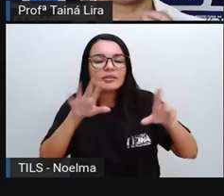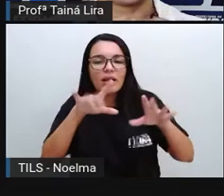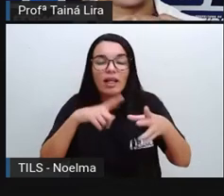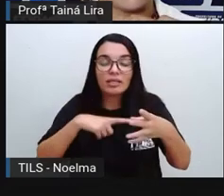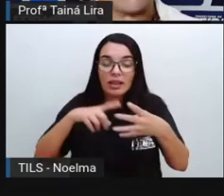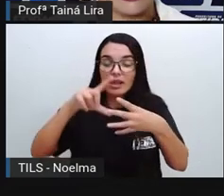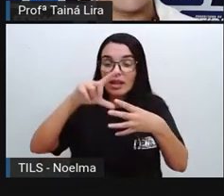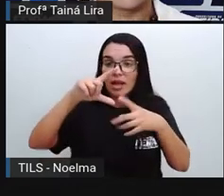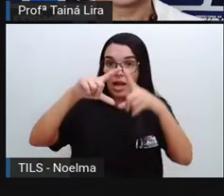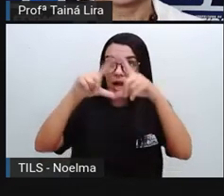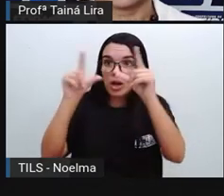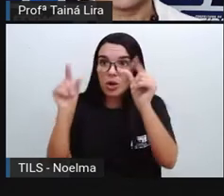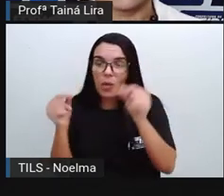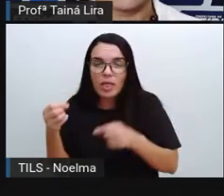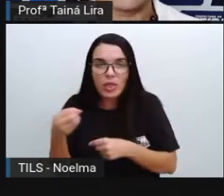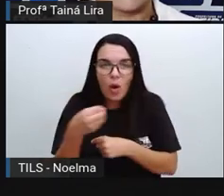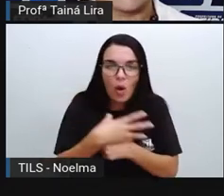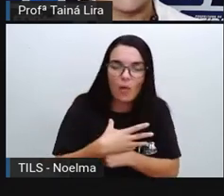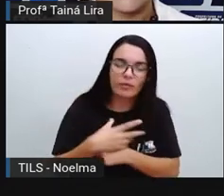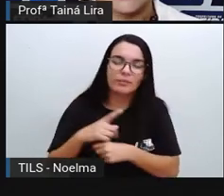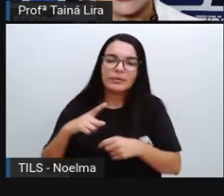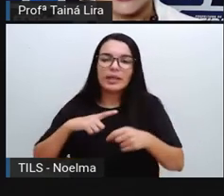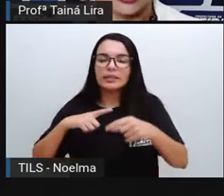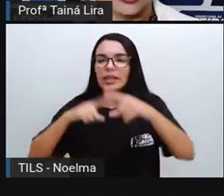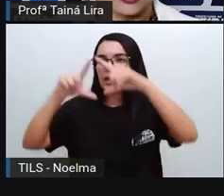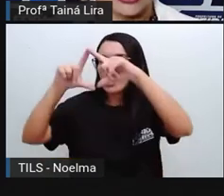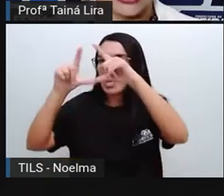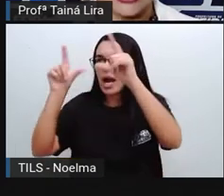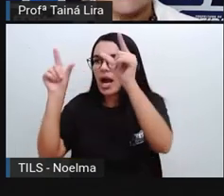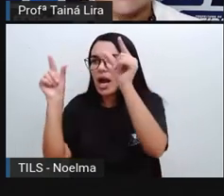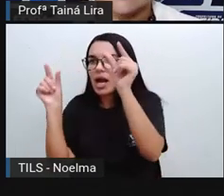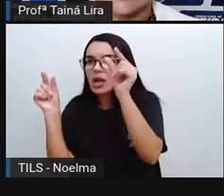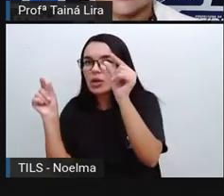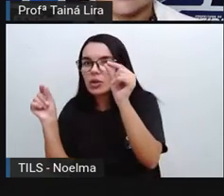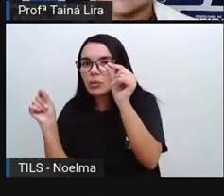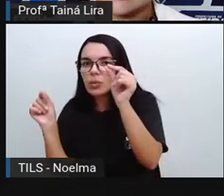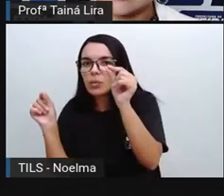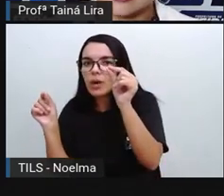temos a Lua nova. Nós temos ali a Lua, né?